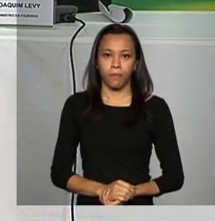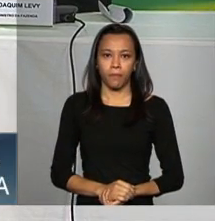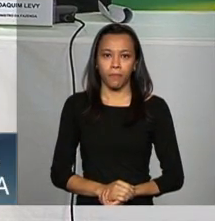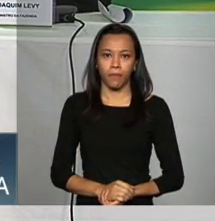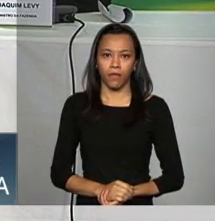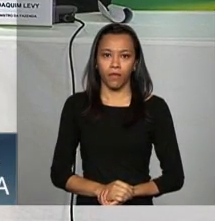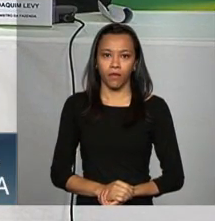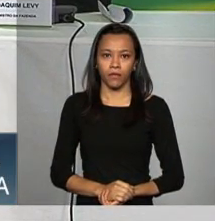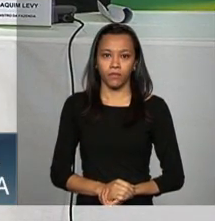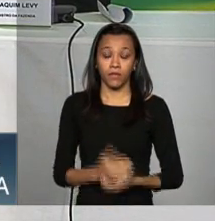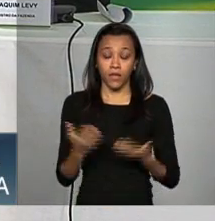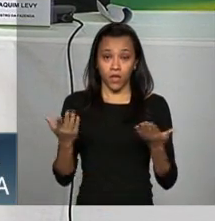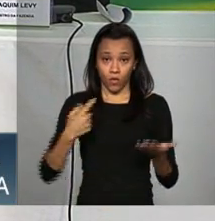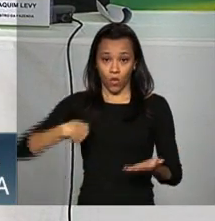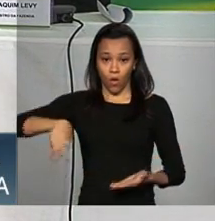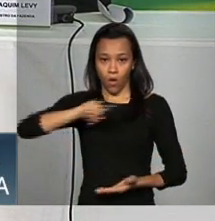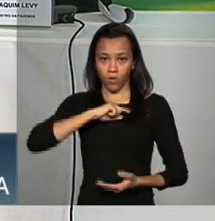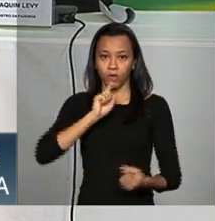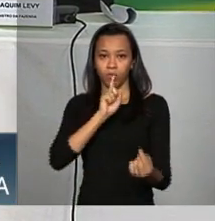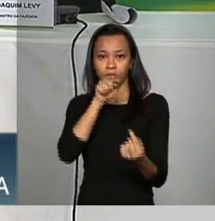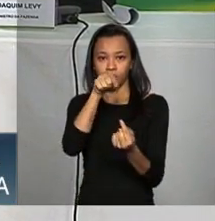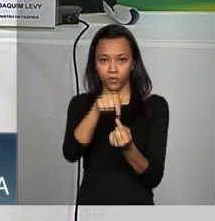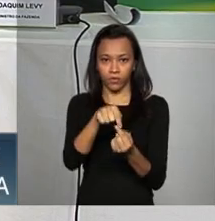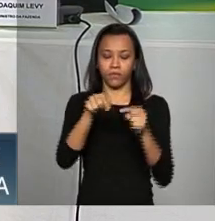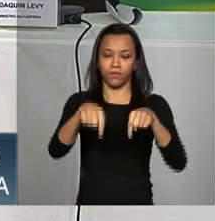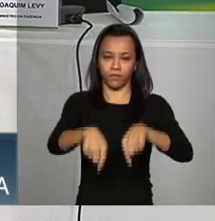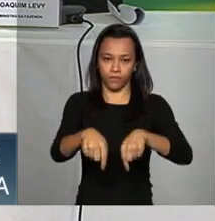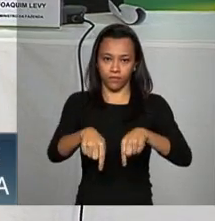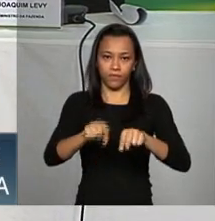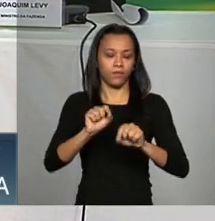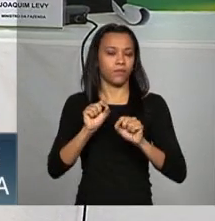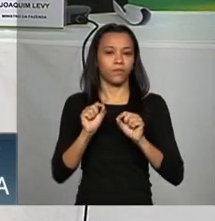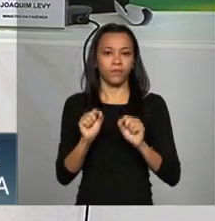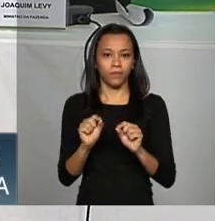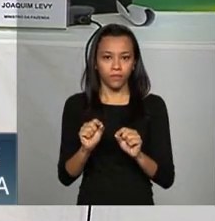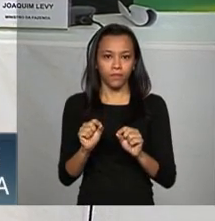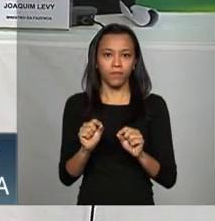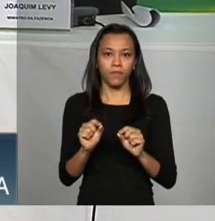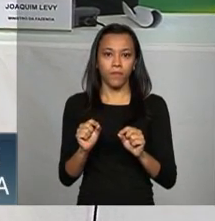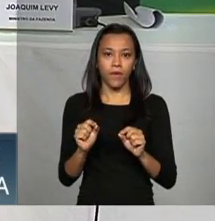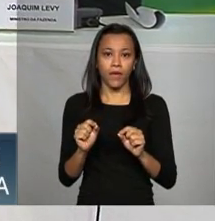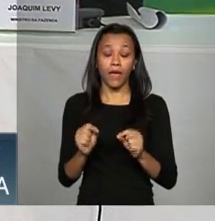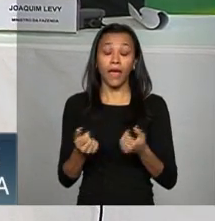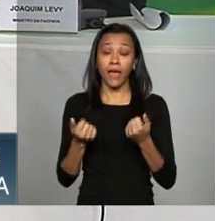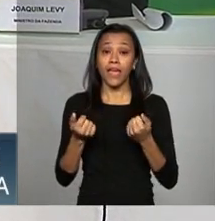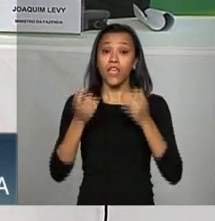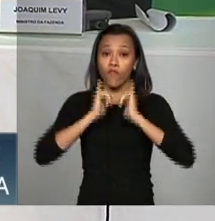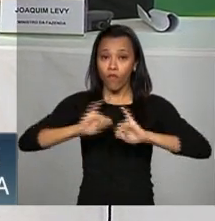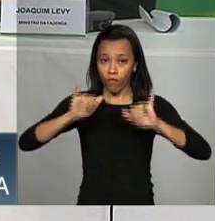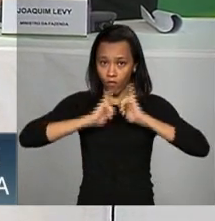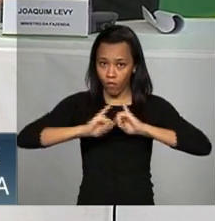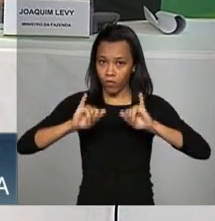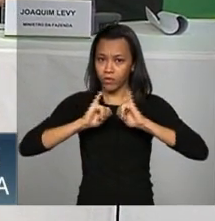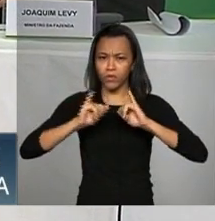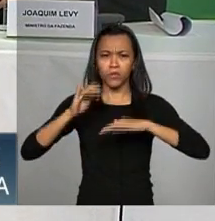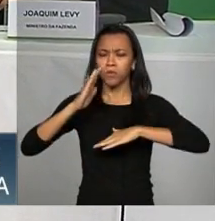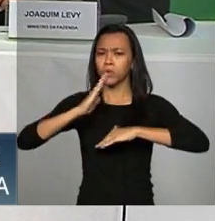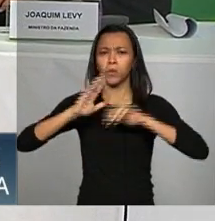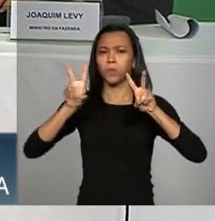mas o nosso objetivo é trazer aqui para vocês as informações sobre